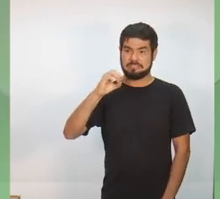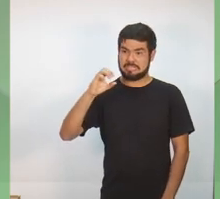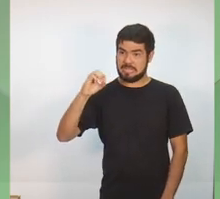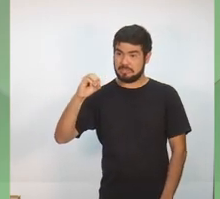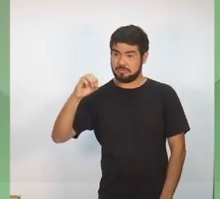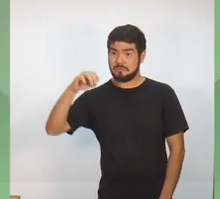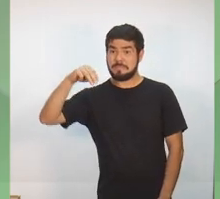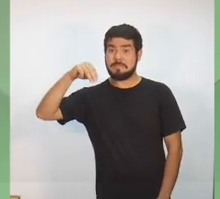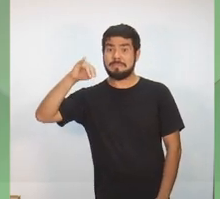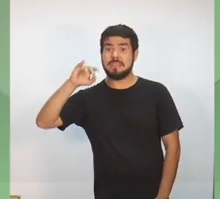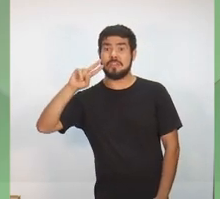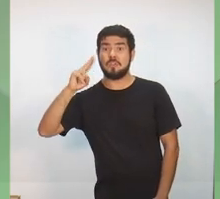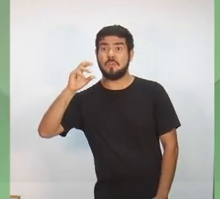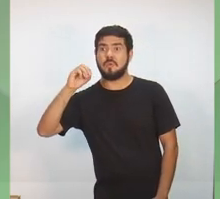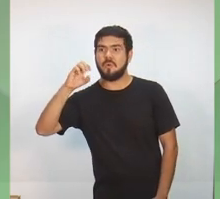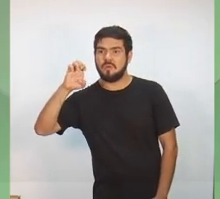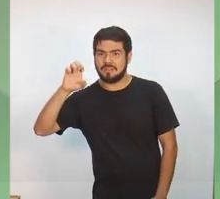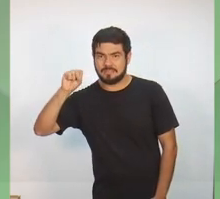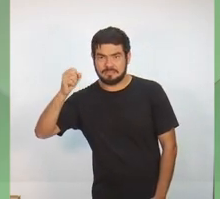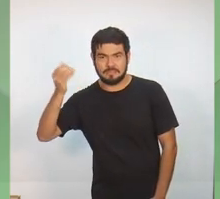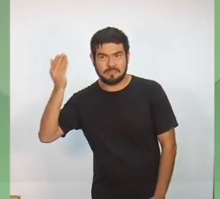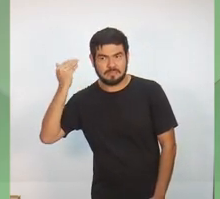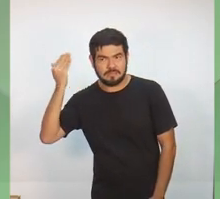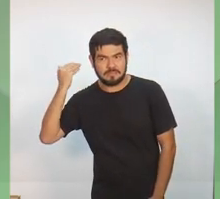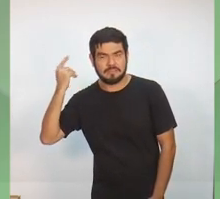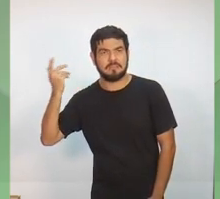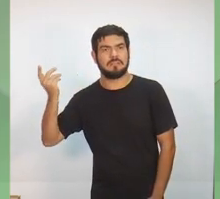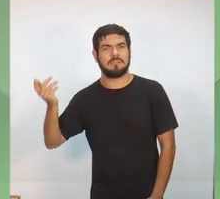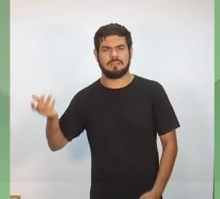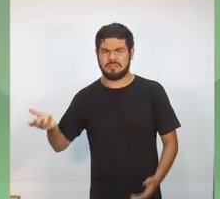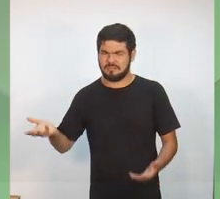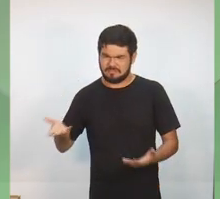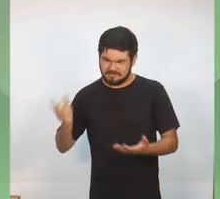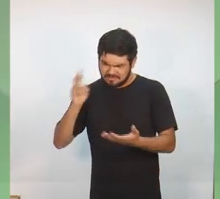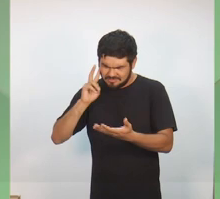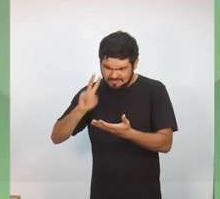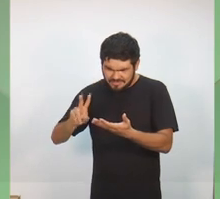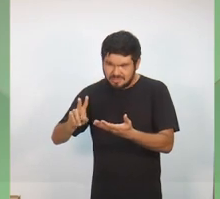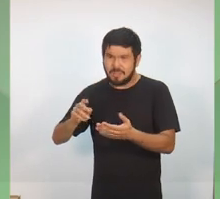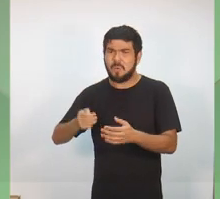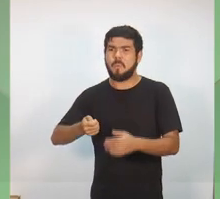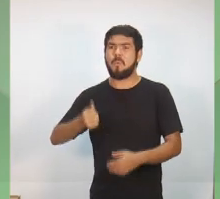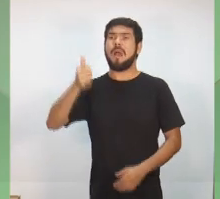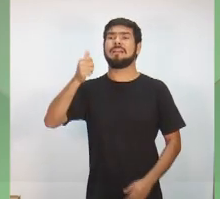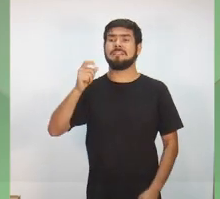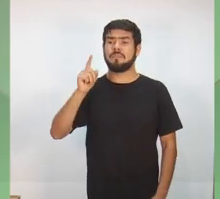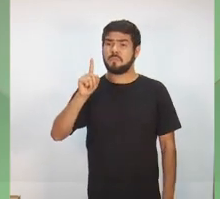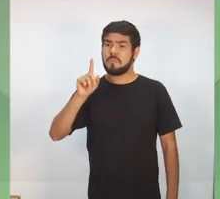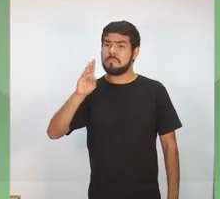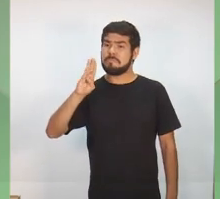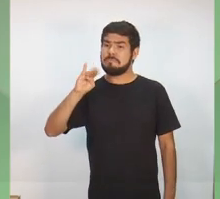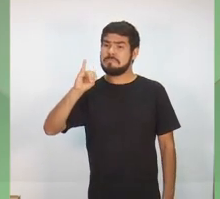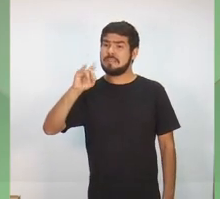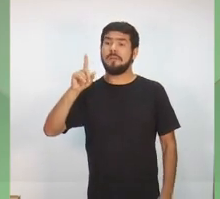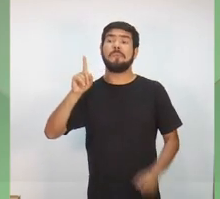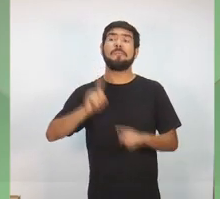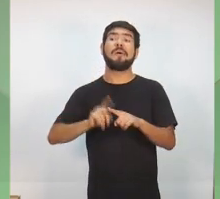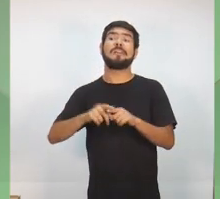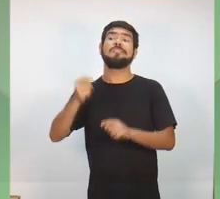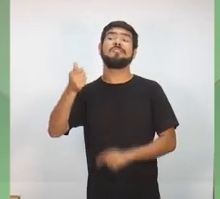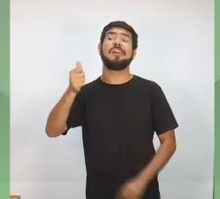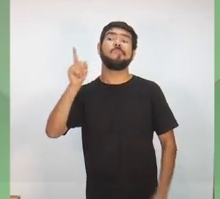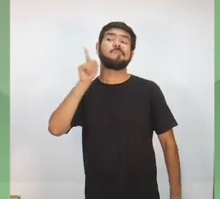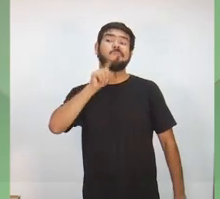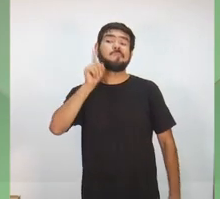dólares. Isso dá nos recursos de hoje aproximadamente 1 bilhão e meio. Explique para a população do